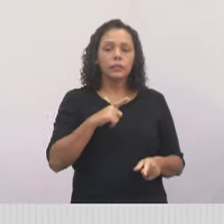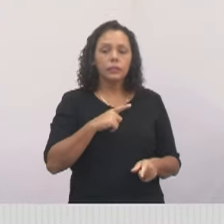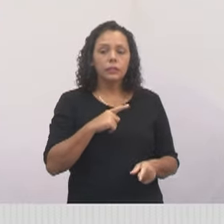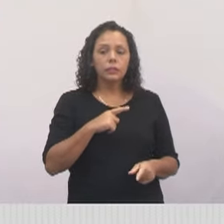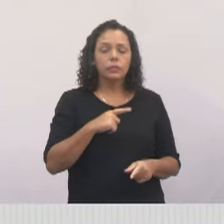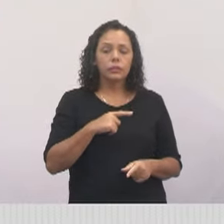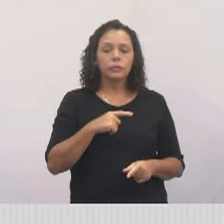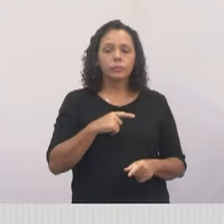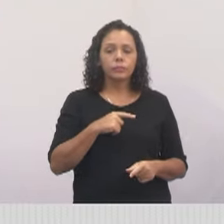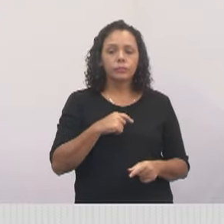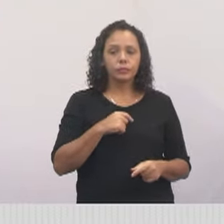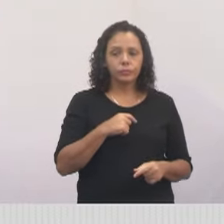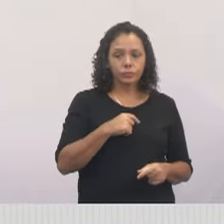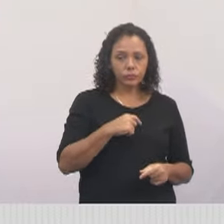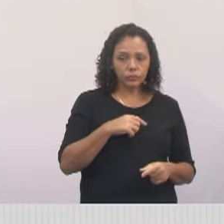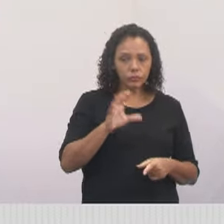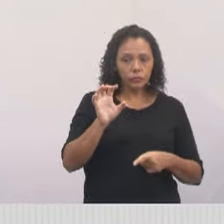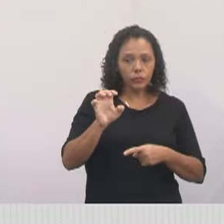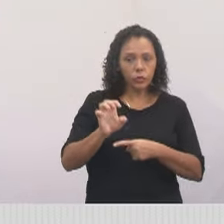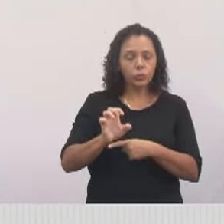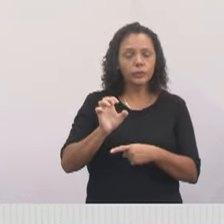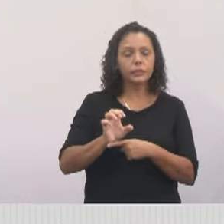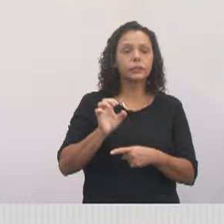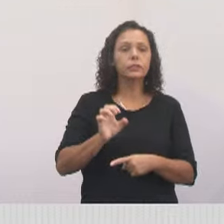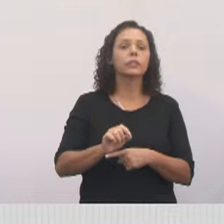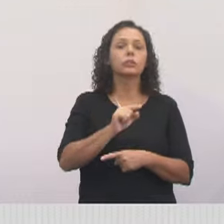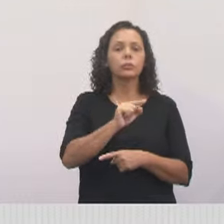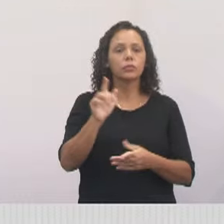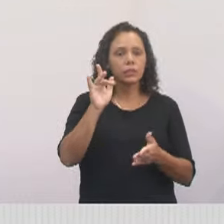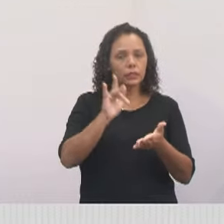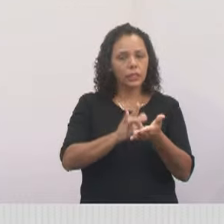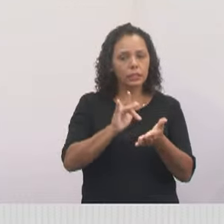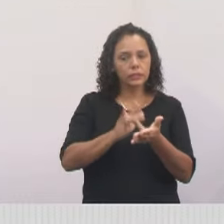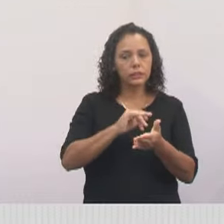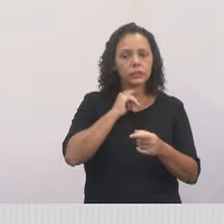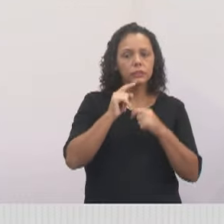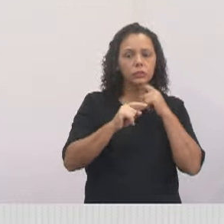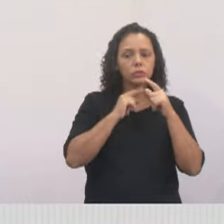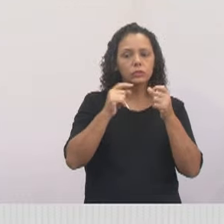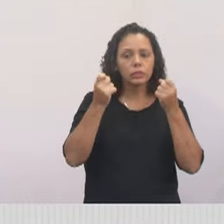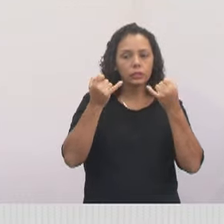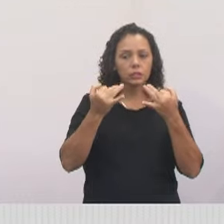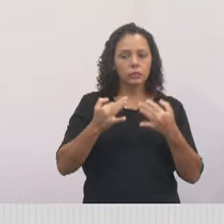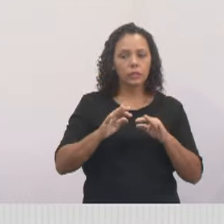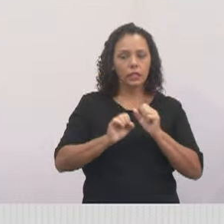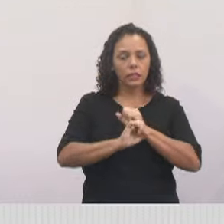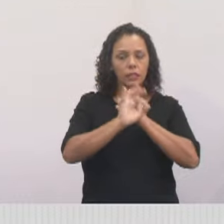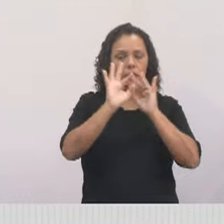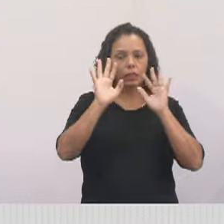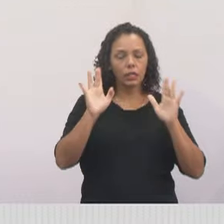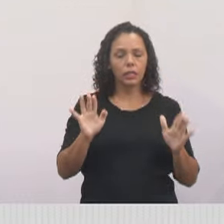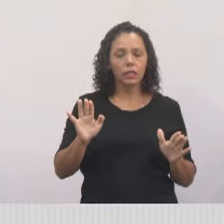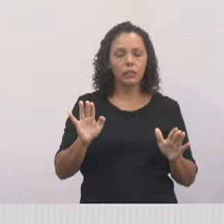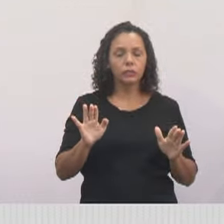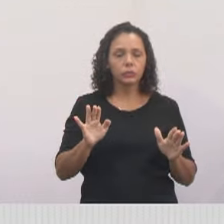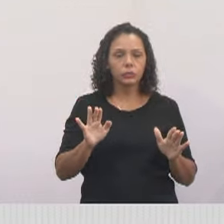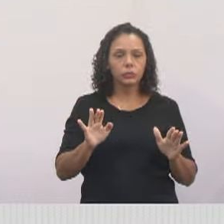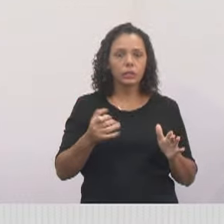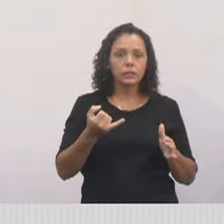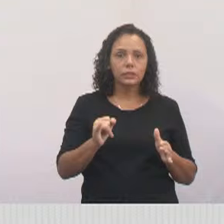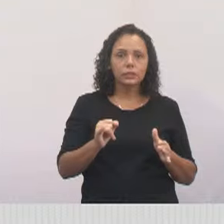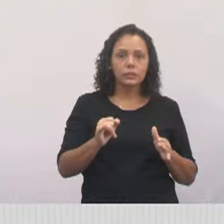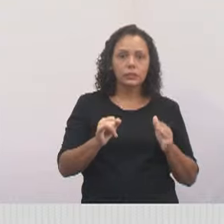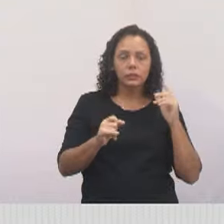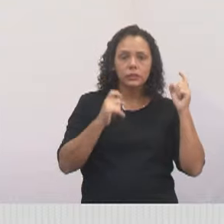do Estado para que você possa acessar e tirar suas dúvidas. E qualquer coisa, qualquer dificuldade, venha falar